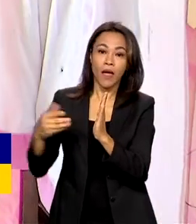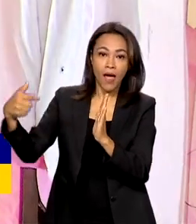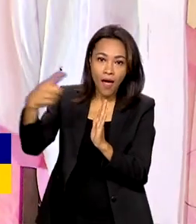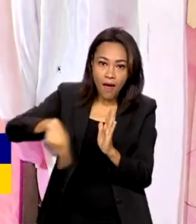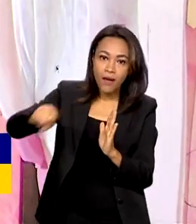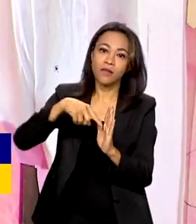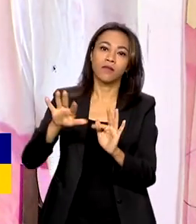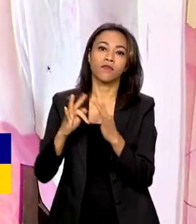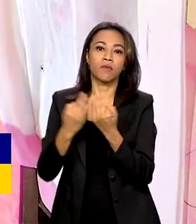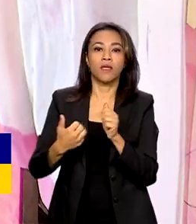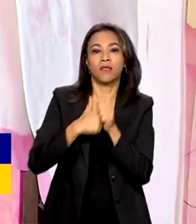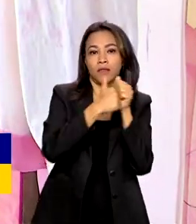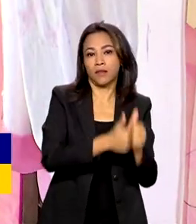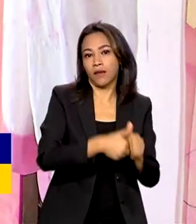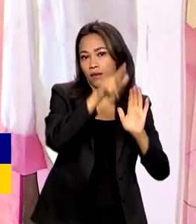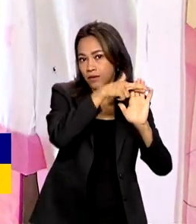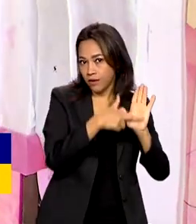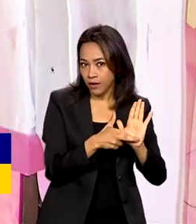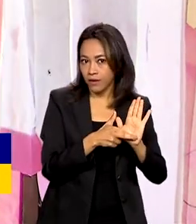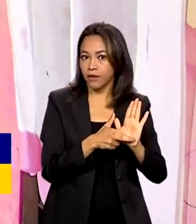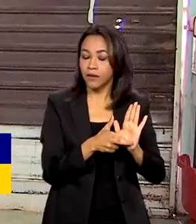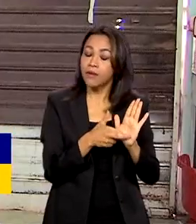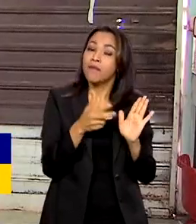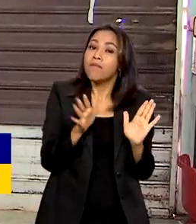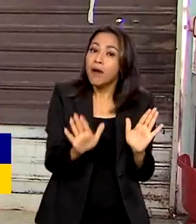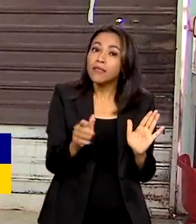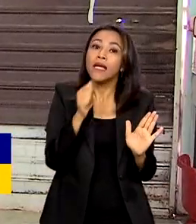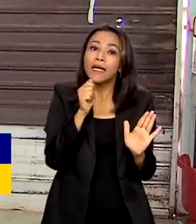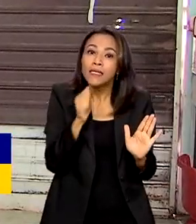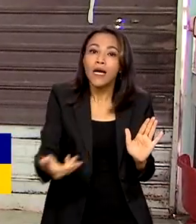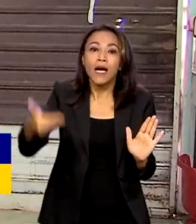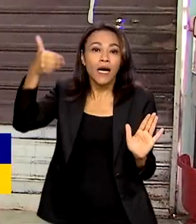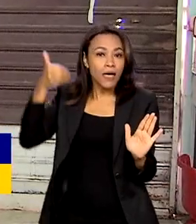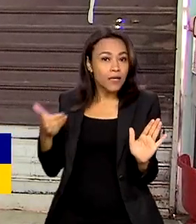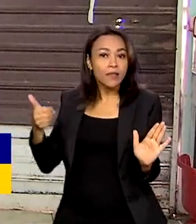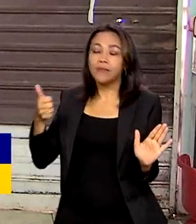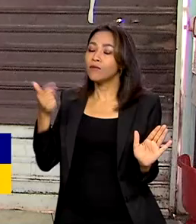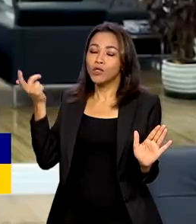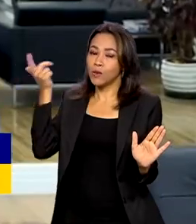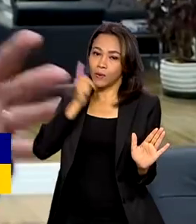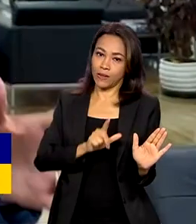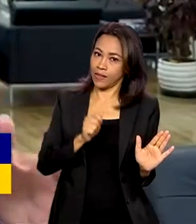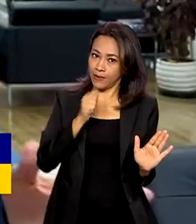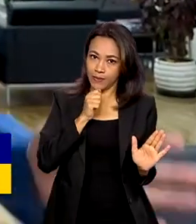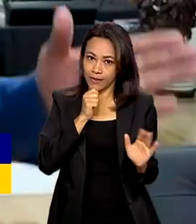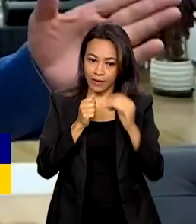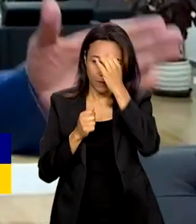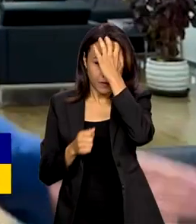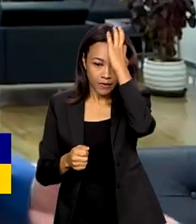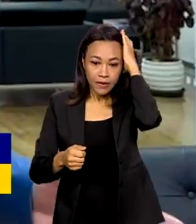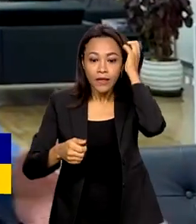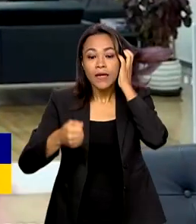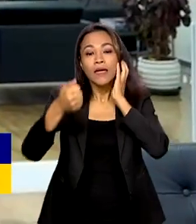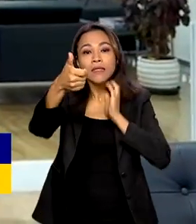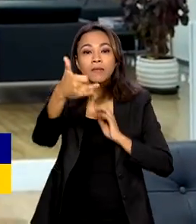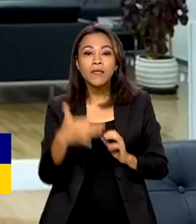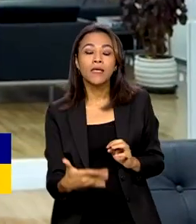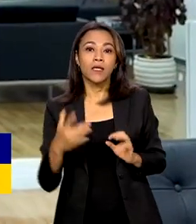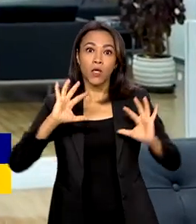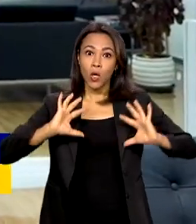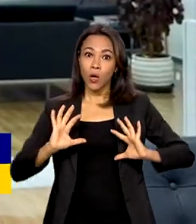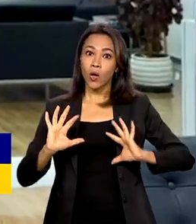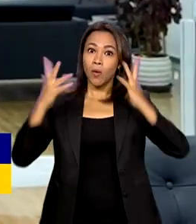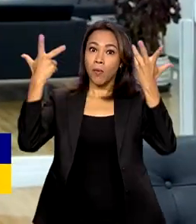estarem na lista de beneficiários, mas que ainda não haviam sido contempladas. Comemoramos um milhão de